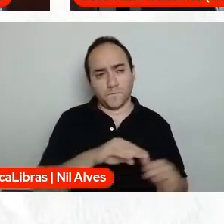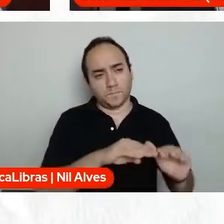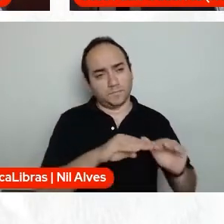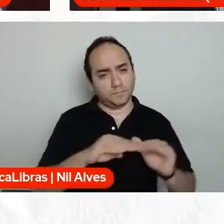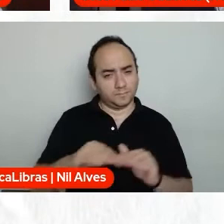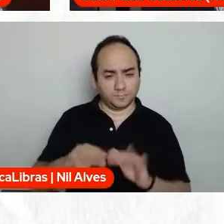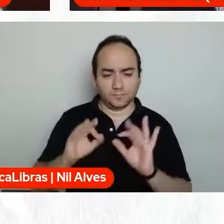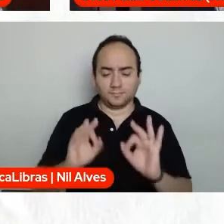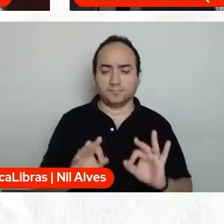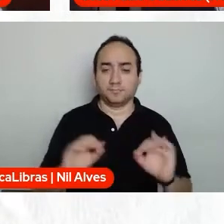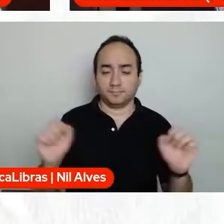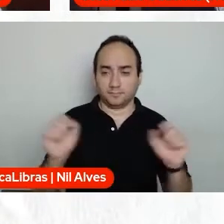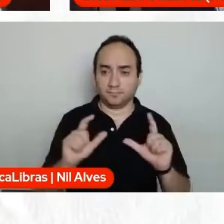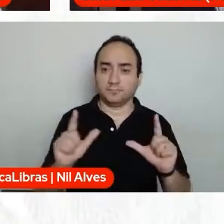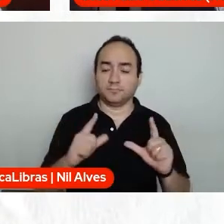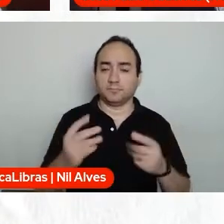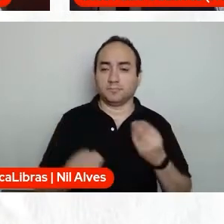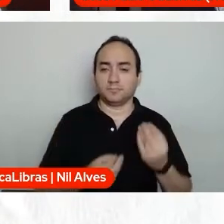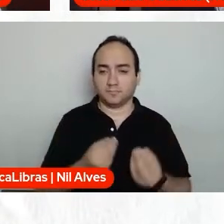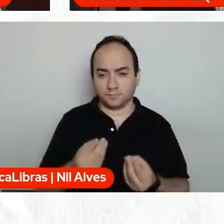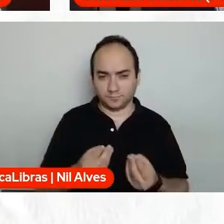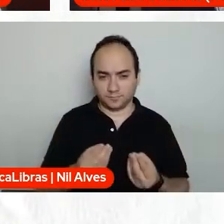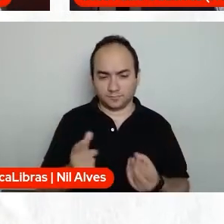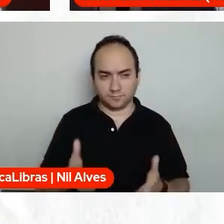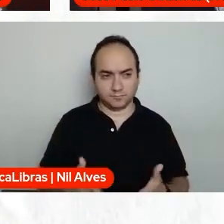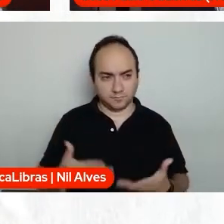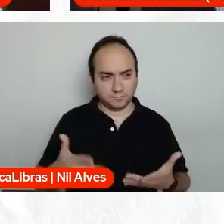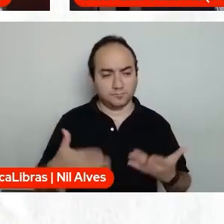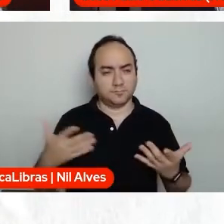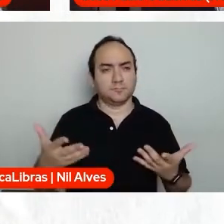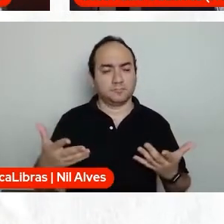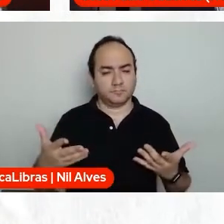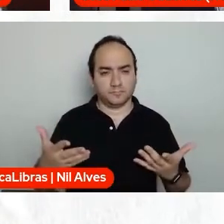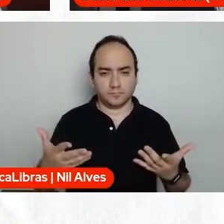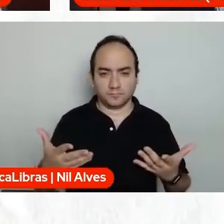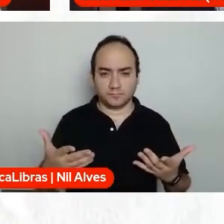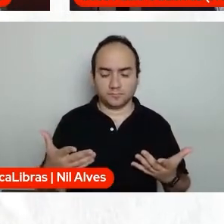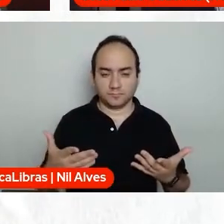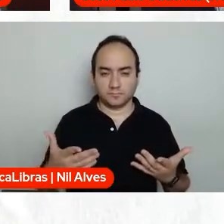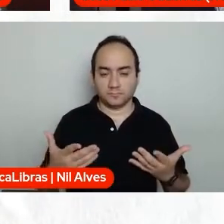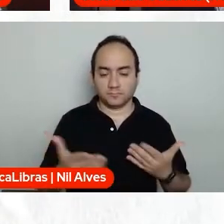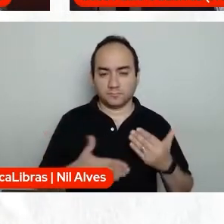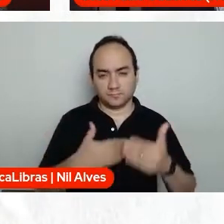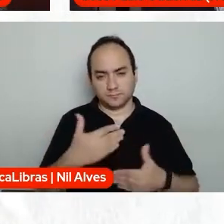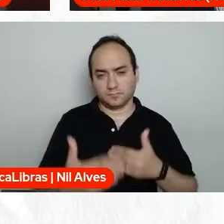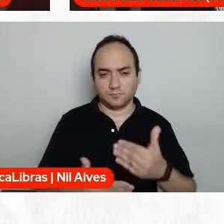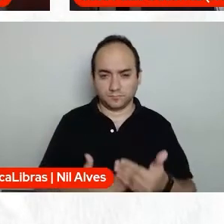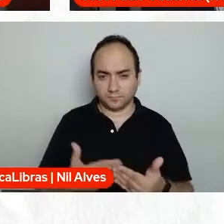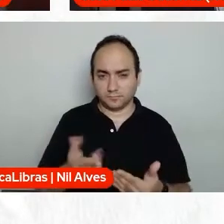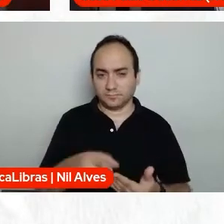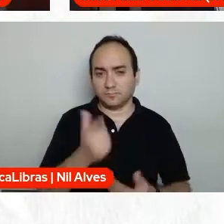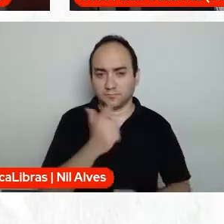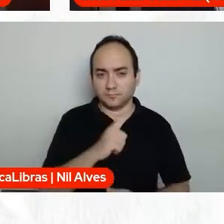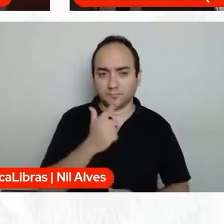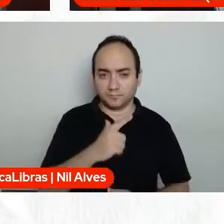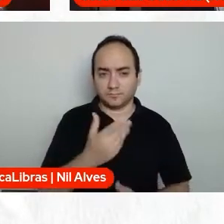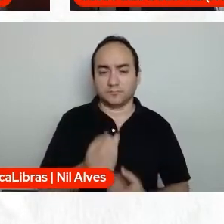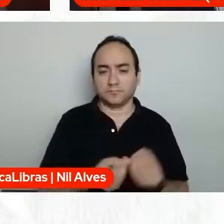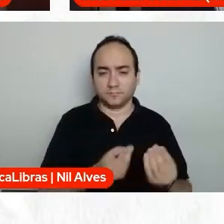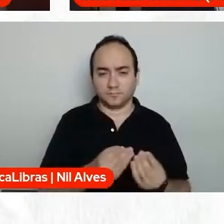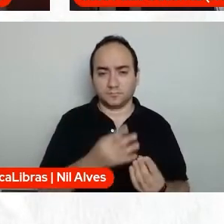de surpresa, né? É uma reação de espanto na medida em que essa possibilidade de conhecer